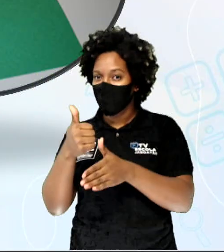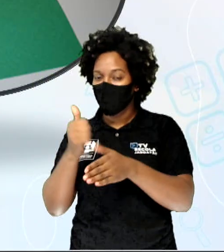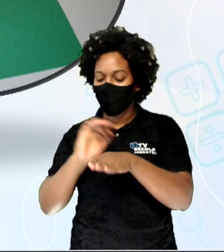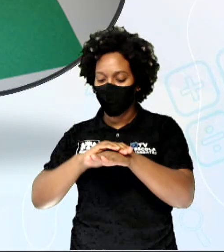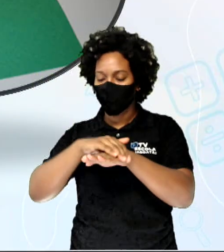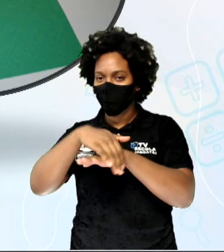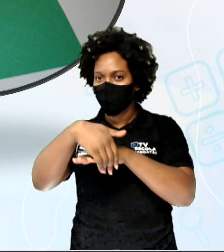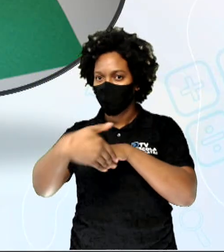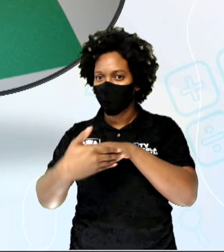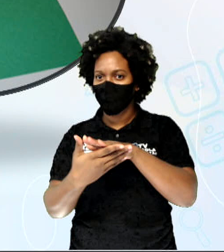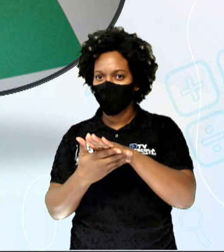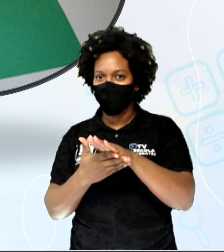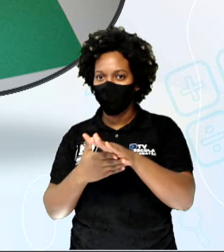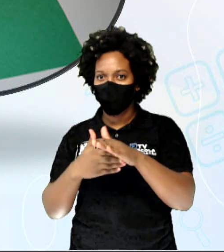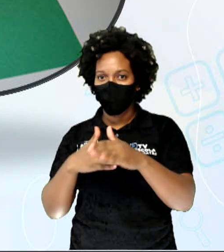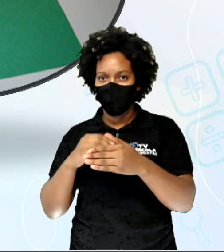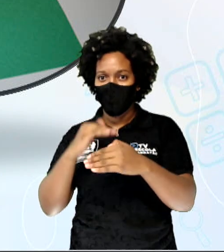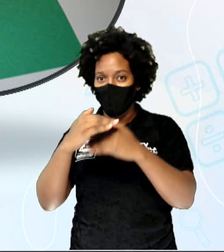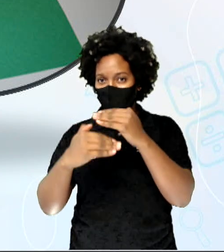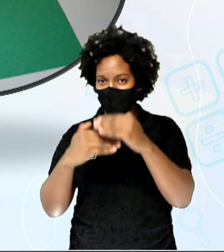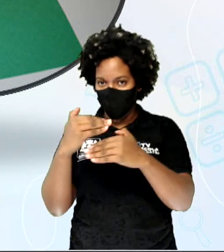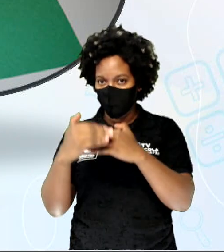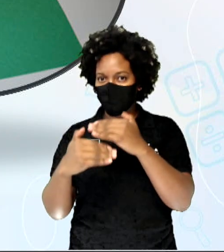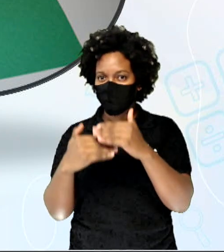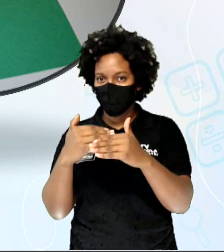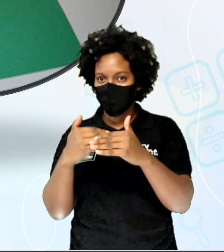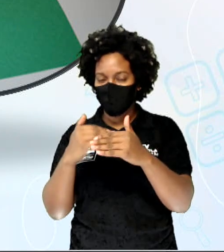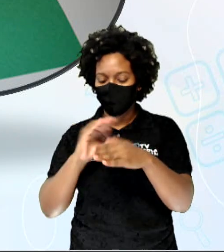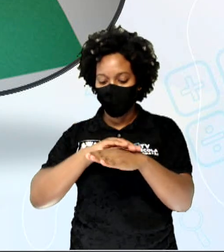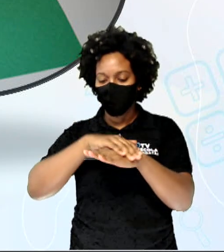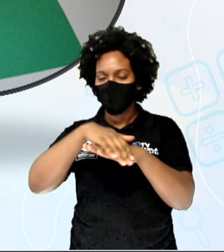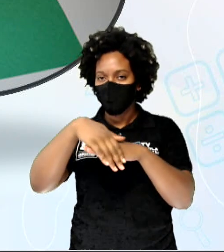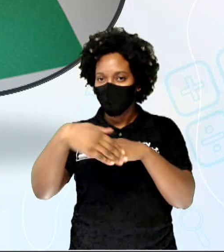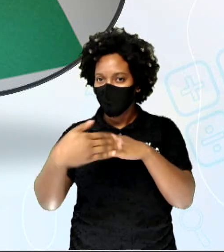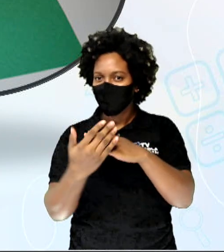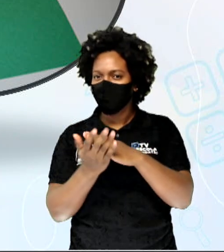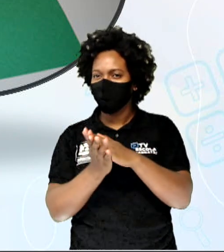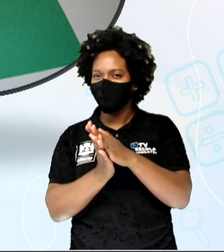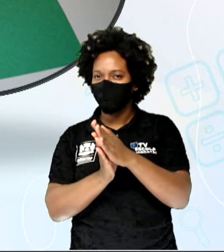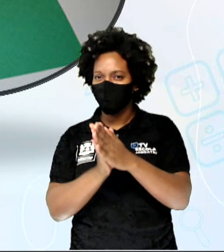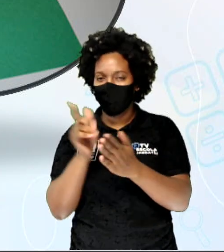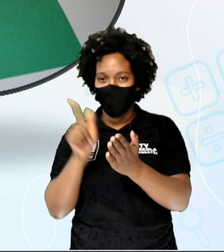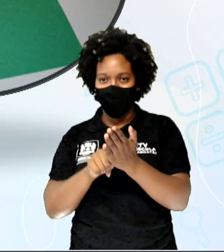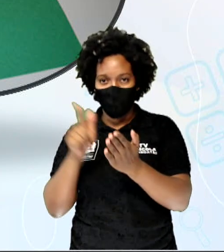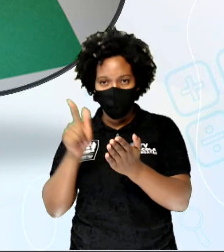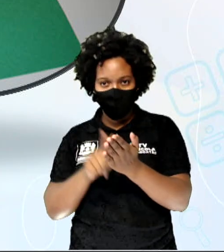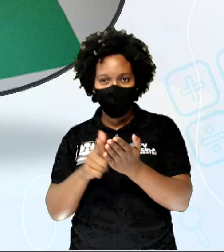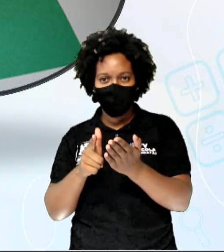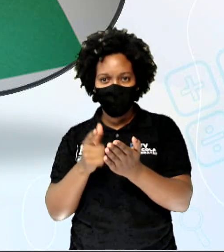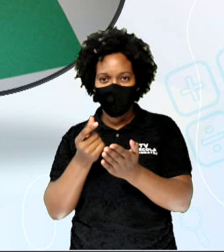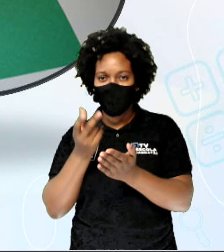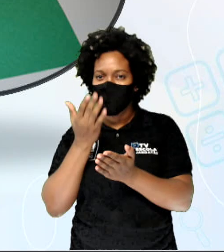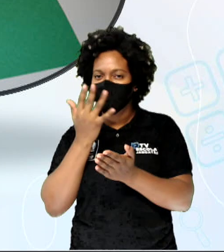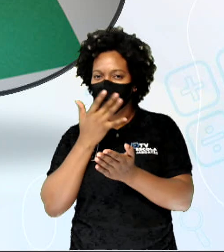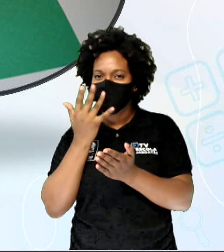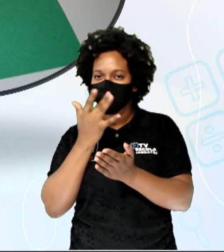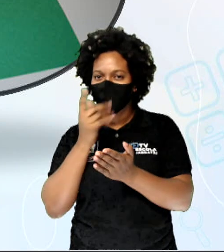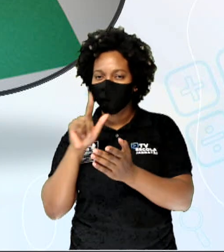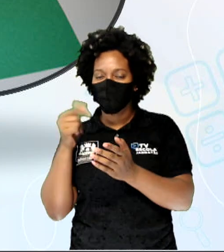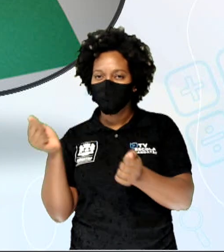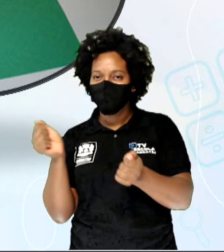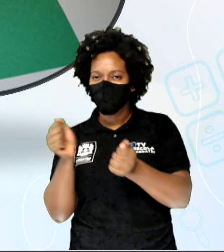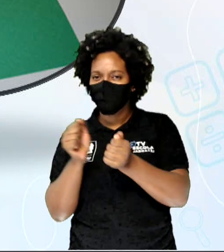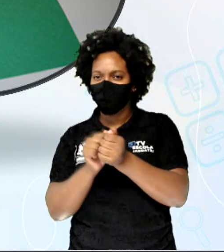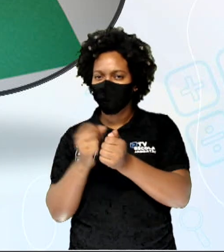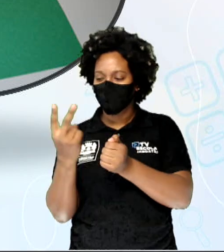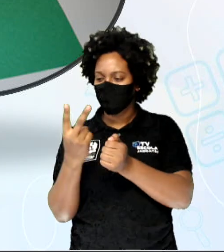esse rolinho de papel higiênico. vão cobrir o rolinho de papel higiênico com papel colorido. Depois, vocês juntam os